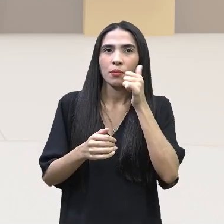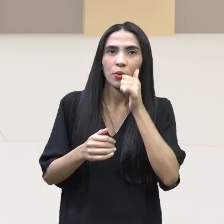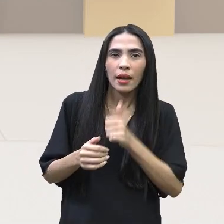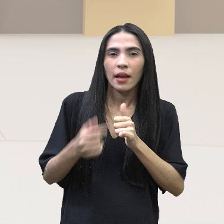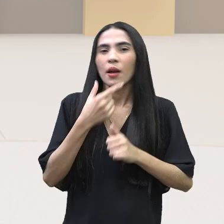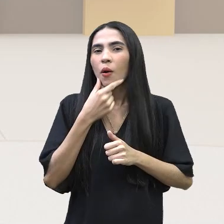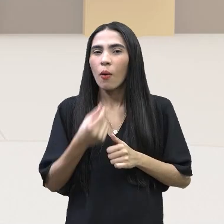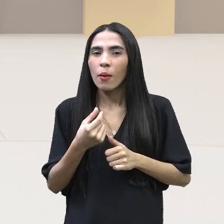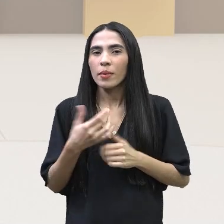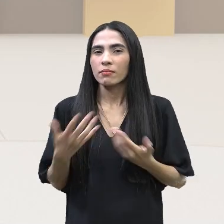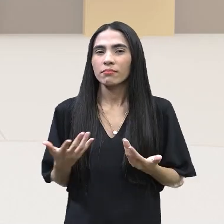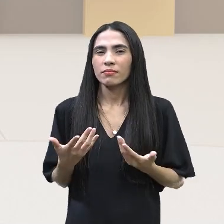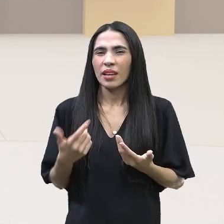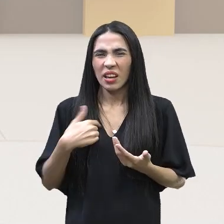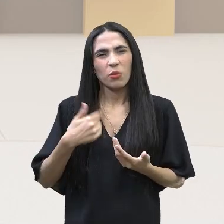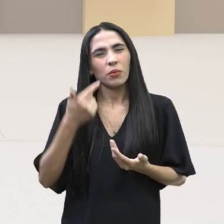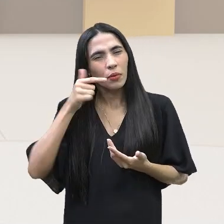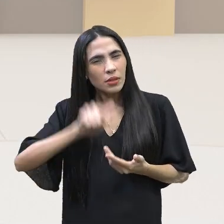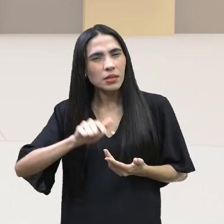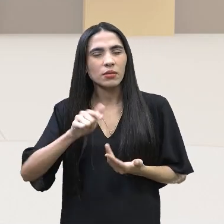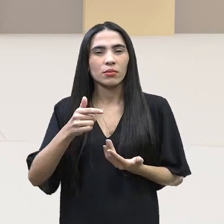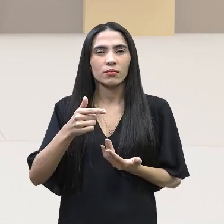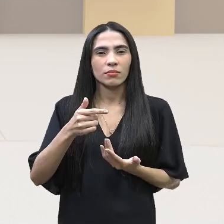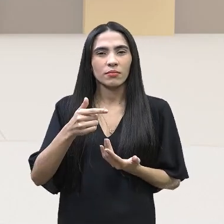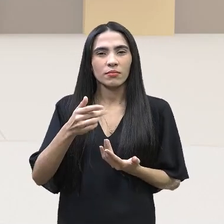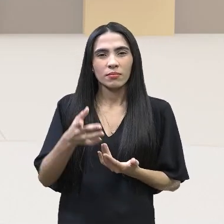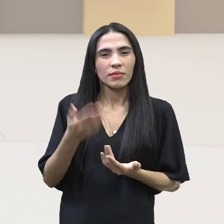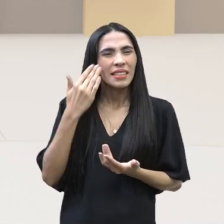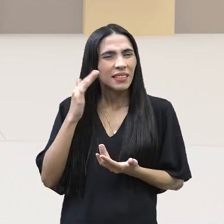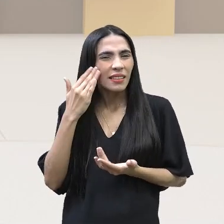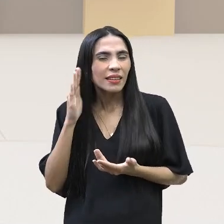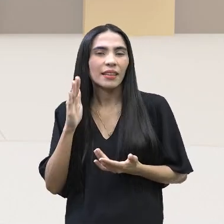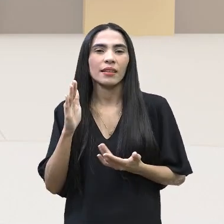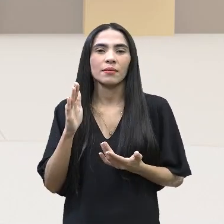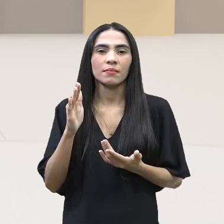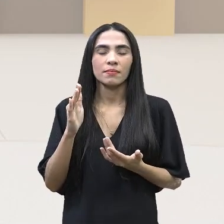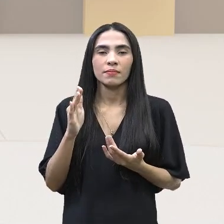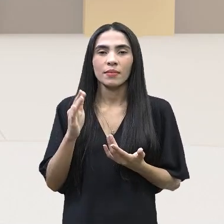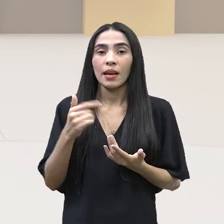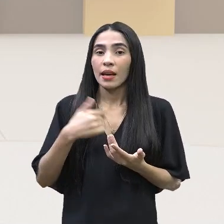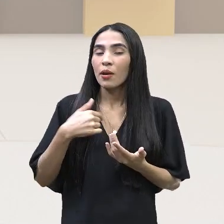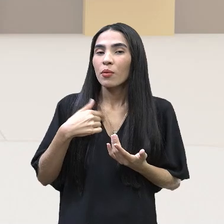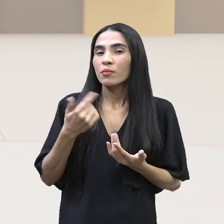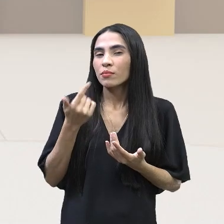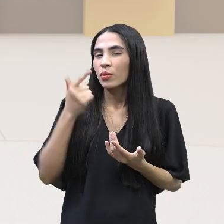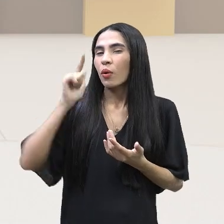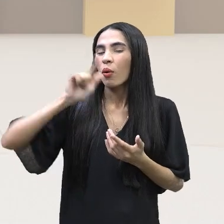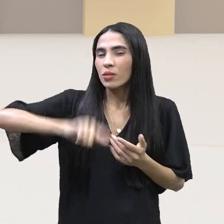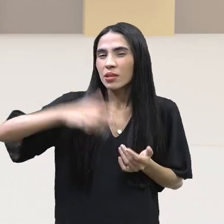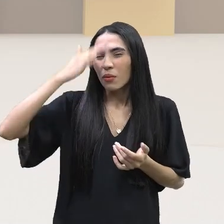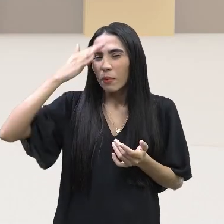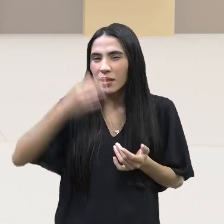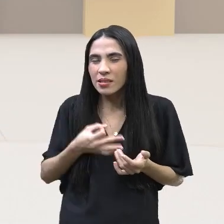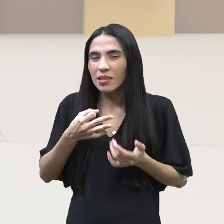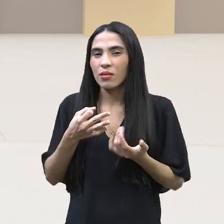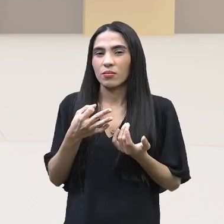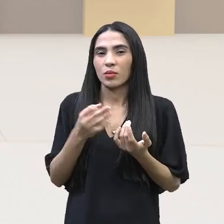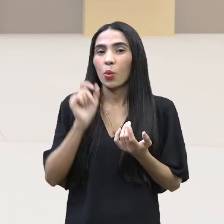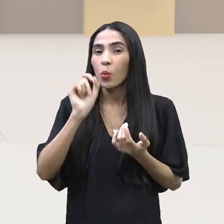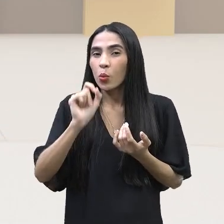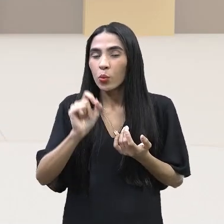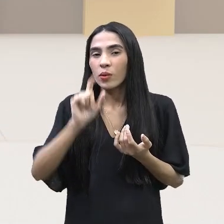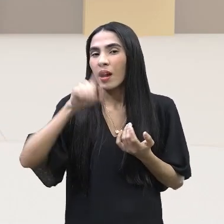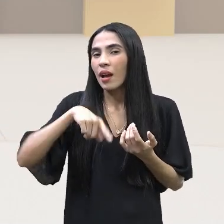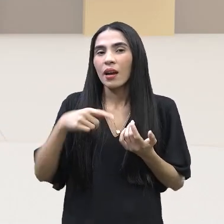mulher? Será que eu consigo ter a real compreensão do que é